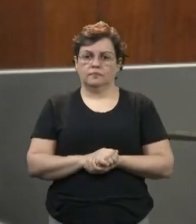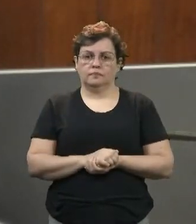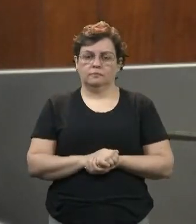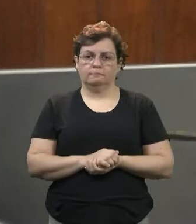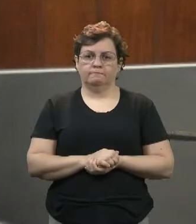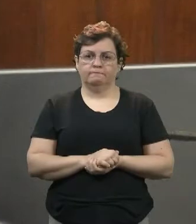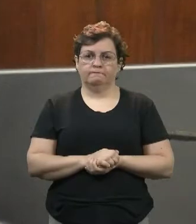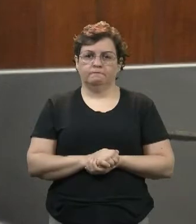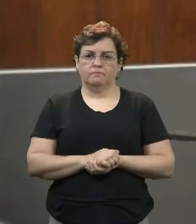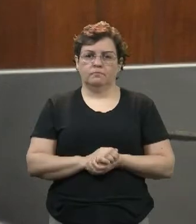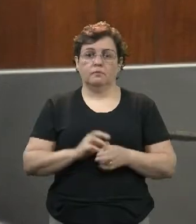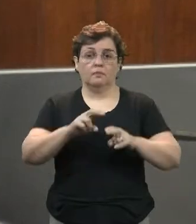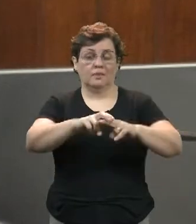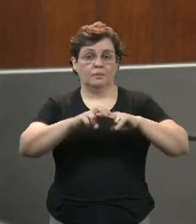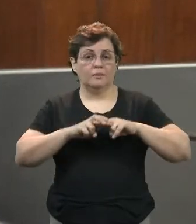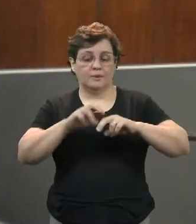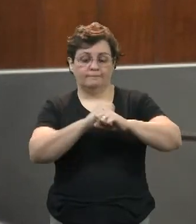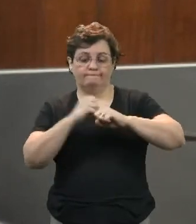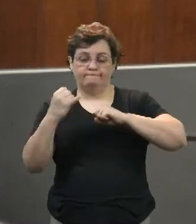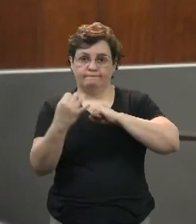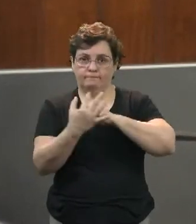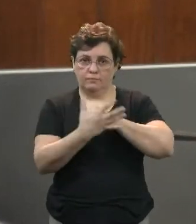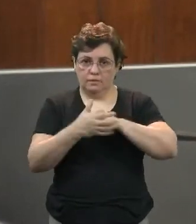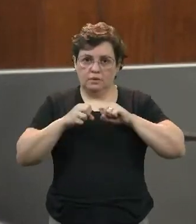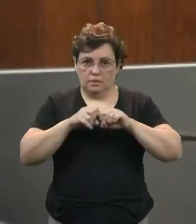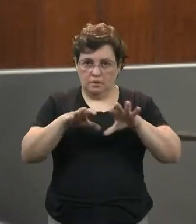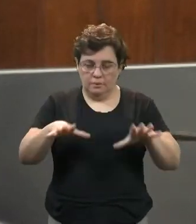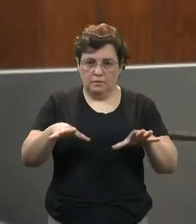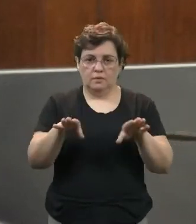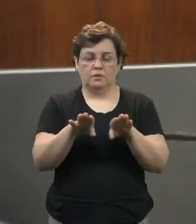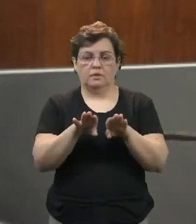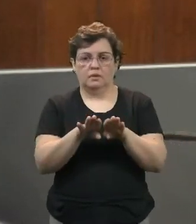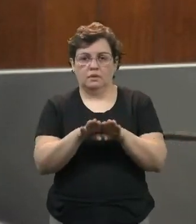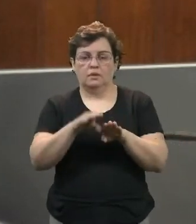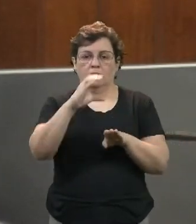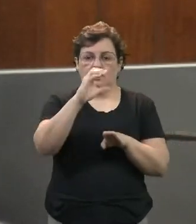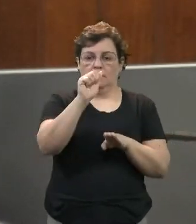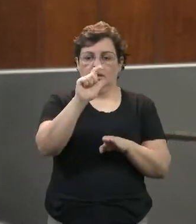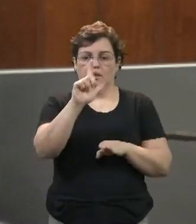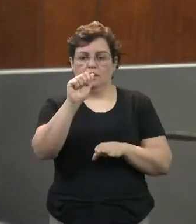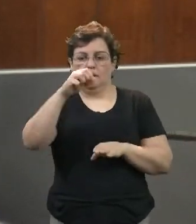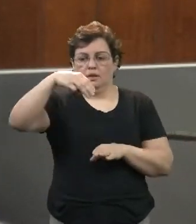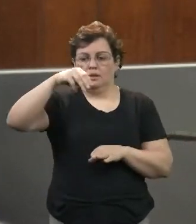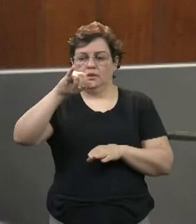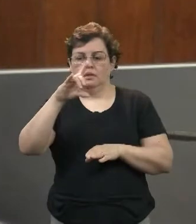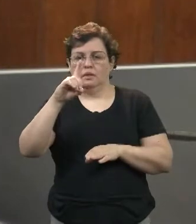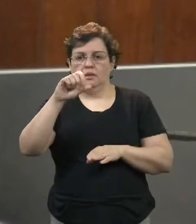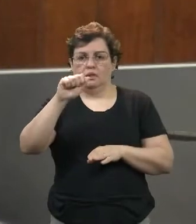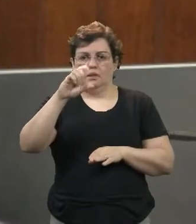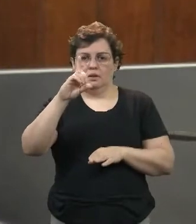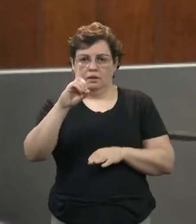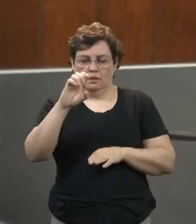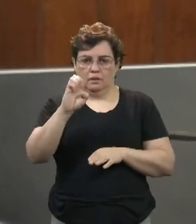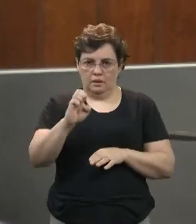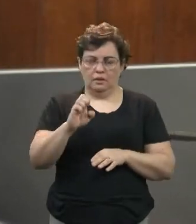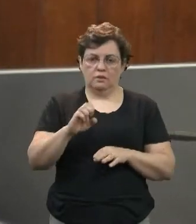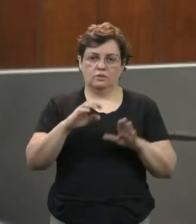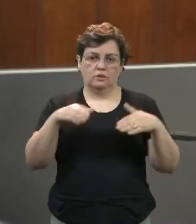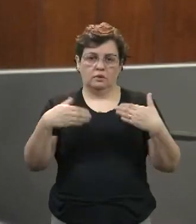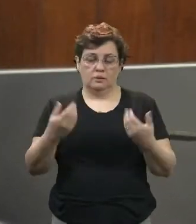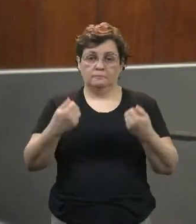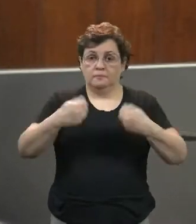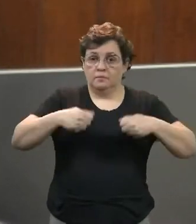Tendo em vista a situação de calamidade pública decretada em todas as esferas de governo, determinando a quarentena e o distanciamento social,